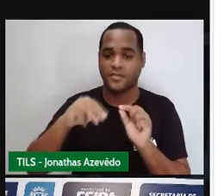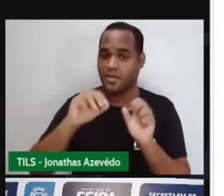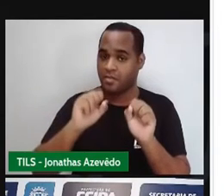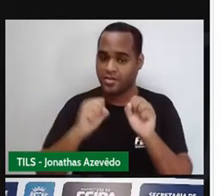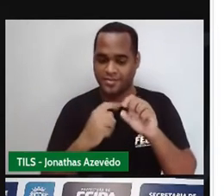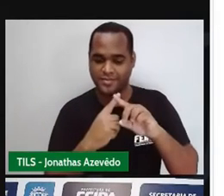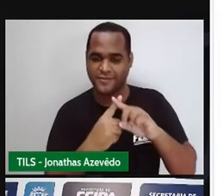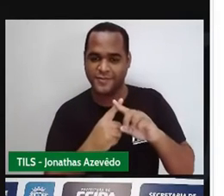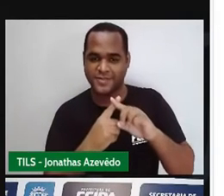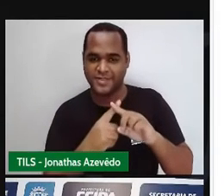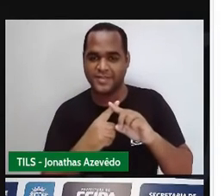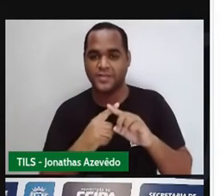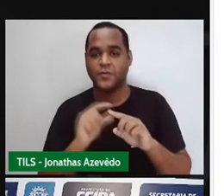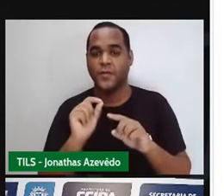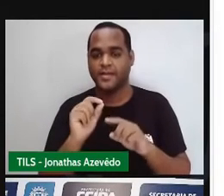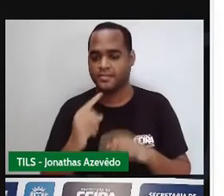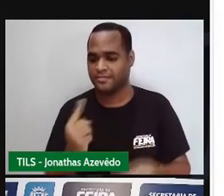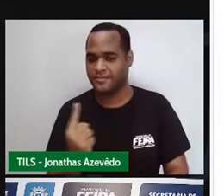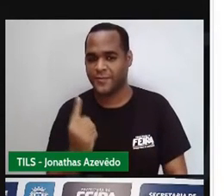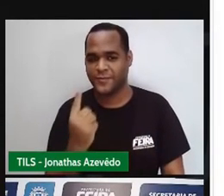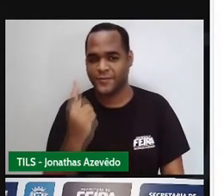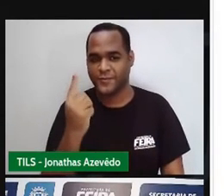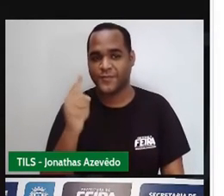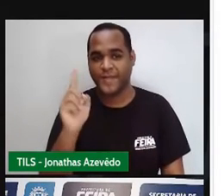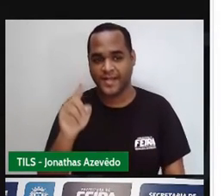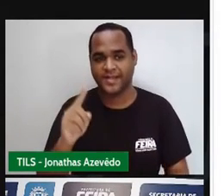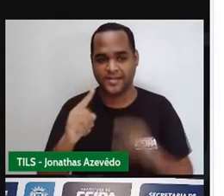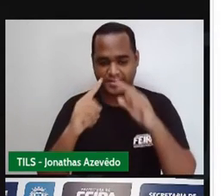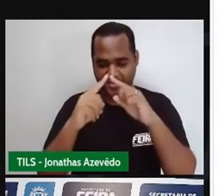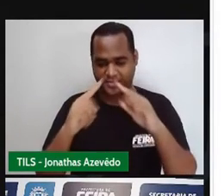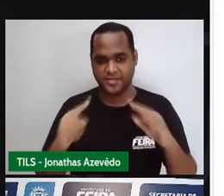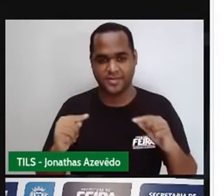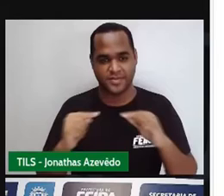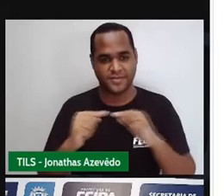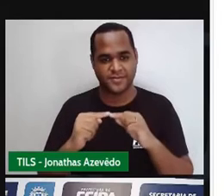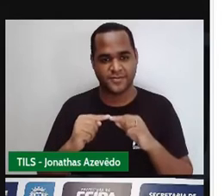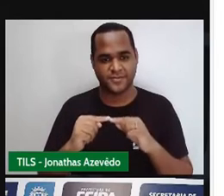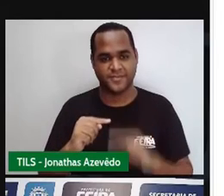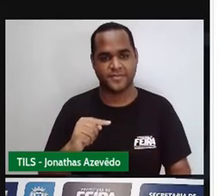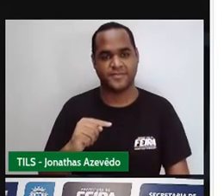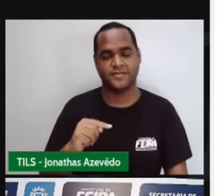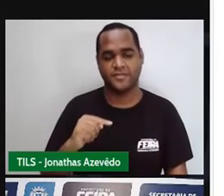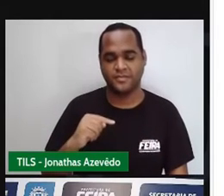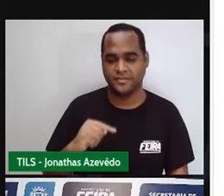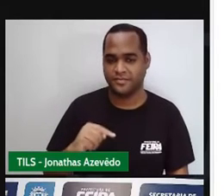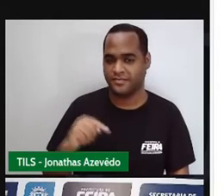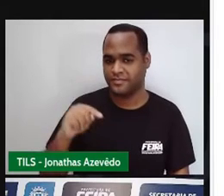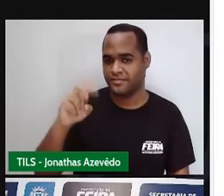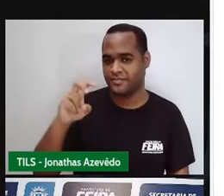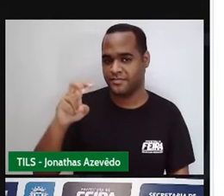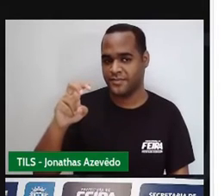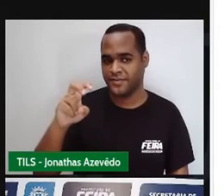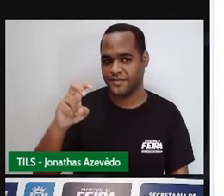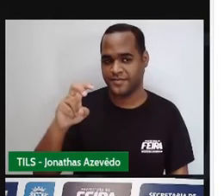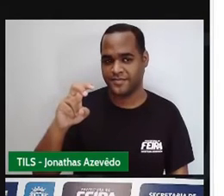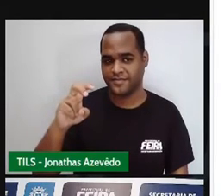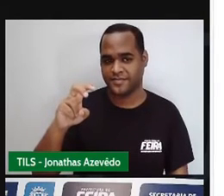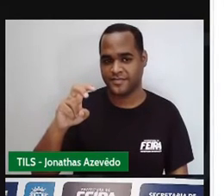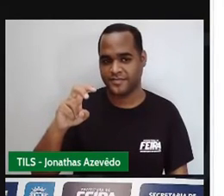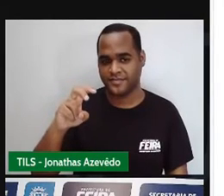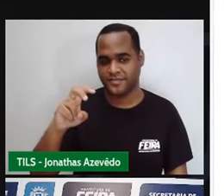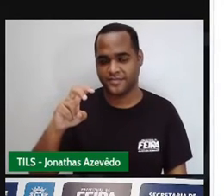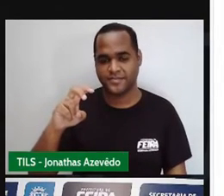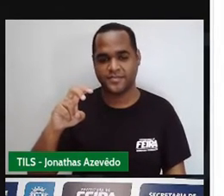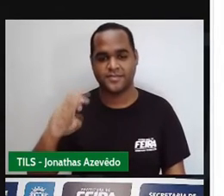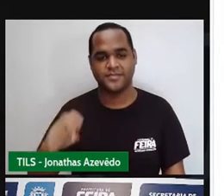multiplicado pela altura do triângulo. A altura, né, do triângulo é essa daqui, que